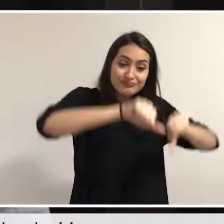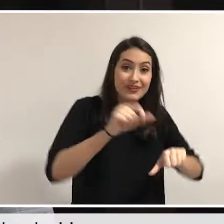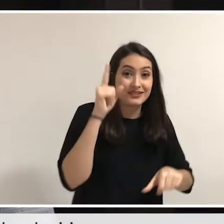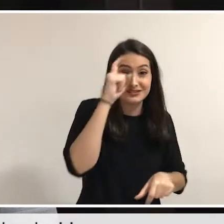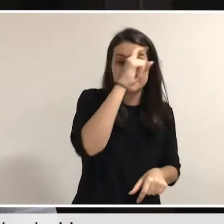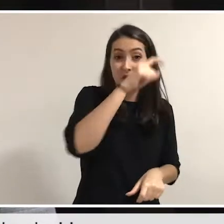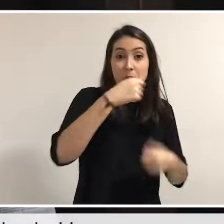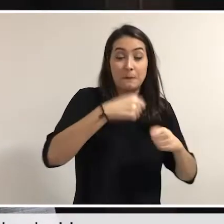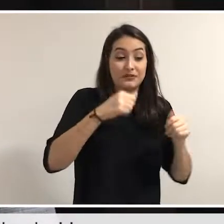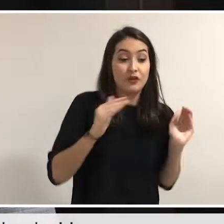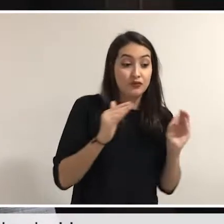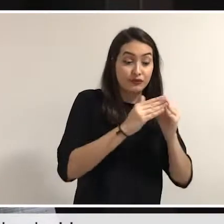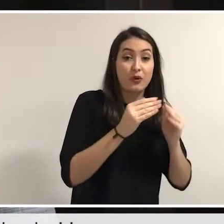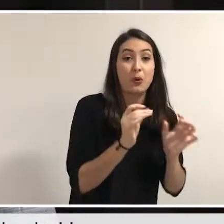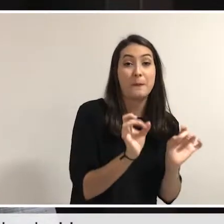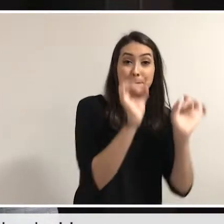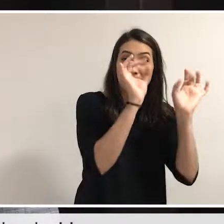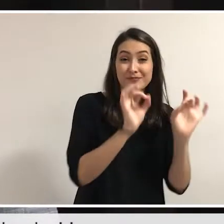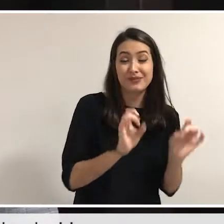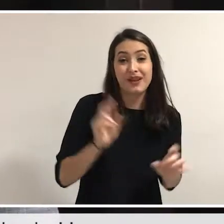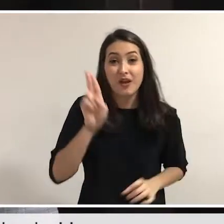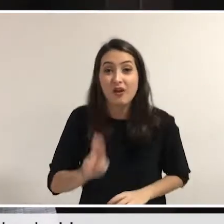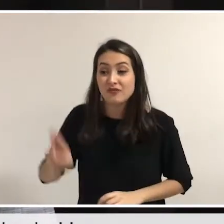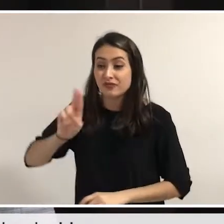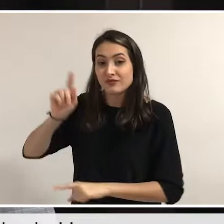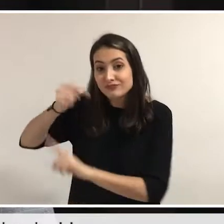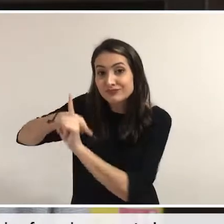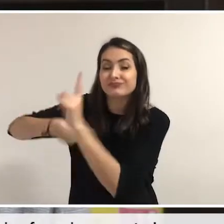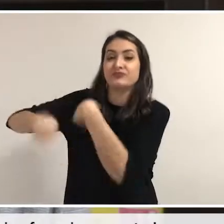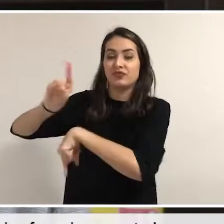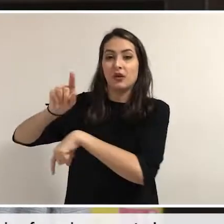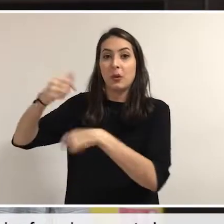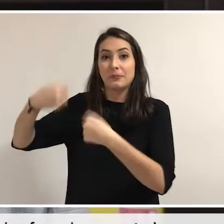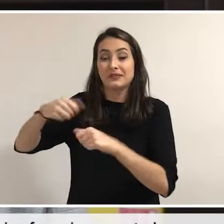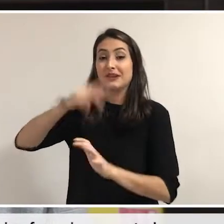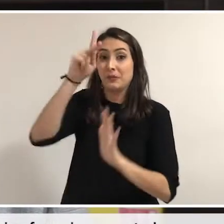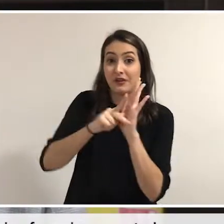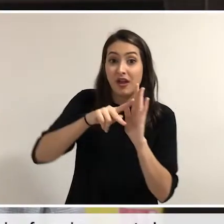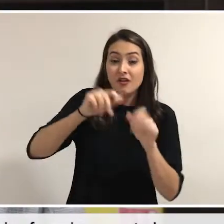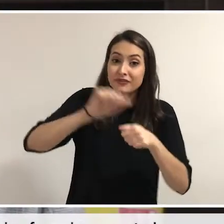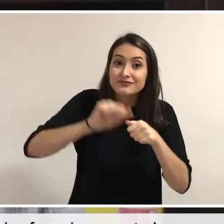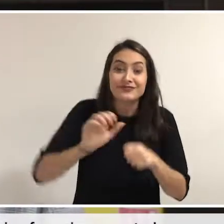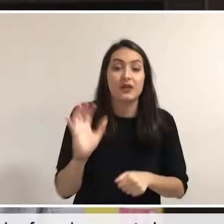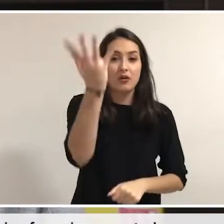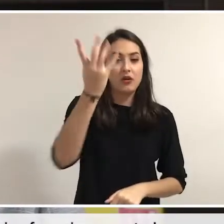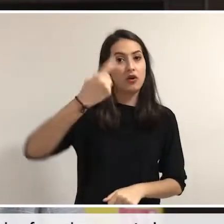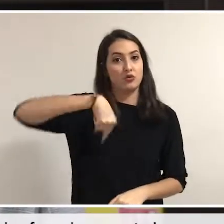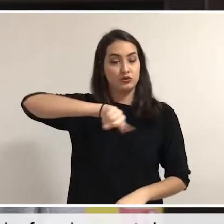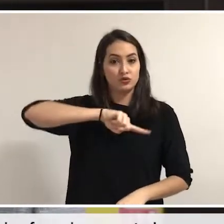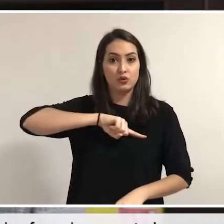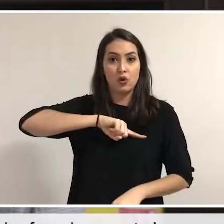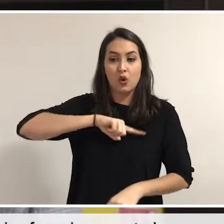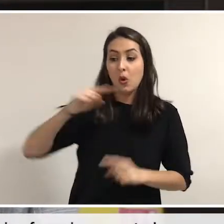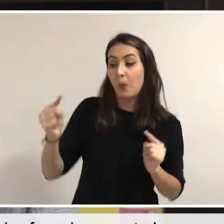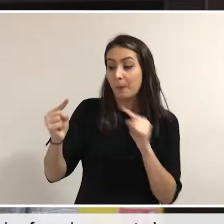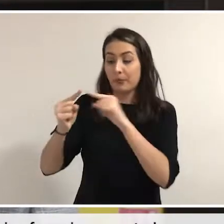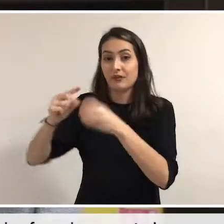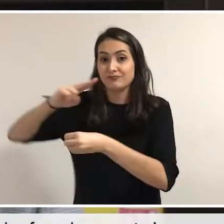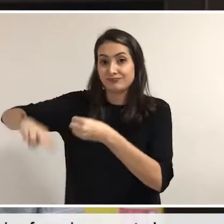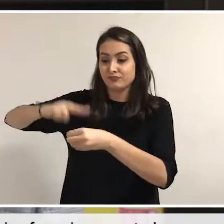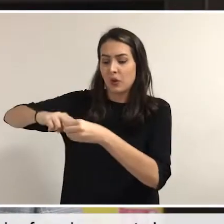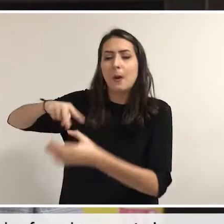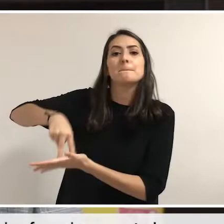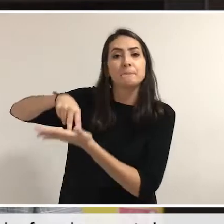do ponto de vista orçamentário financeiro e também acadêmico. Além de reequilibrarmos as contas, o que está sendo fundamental